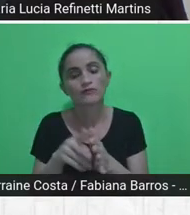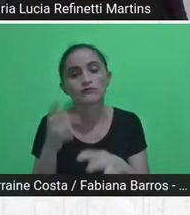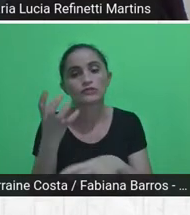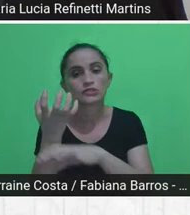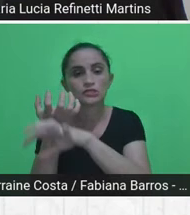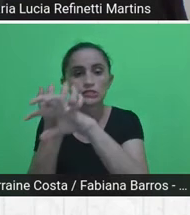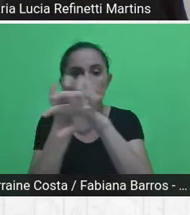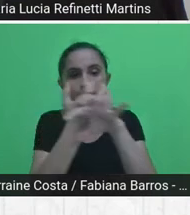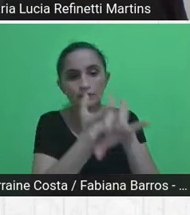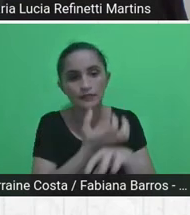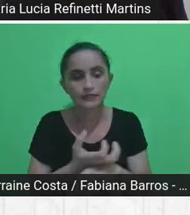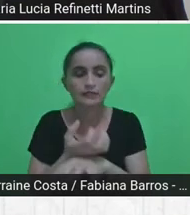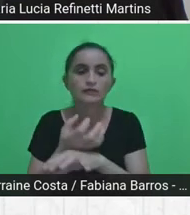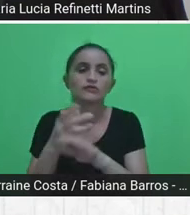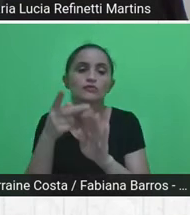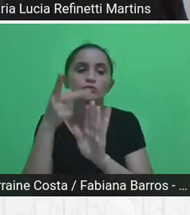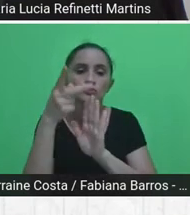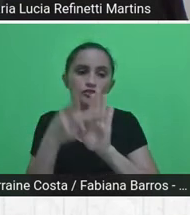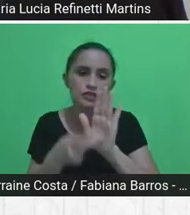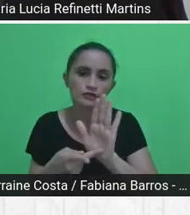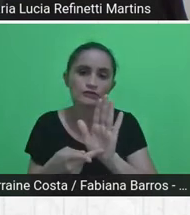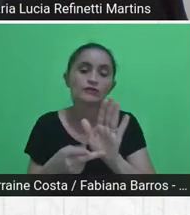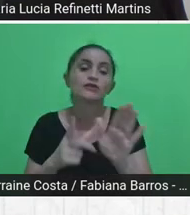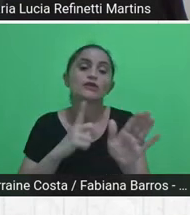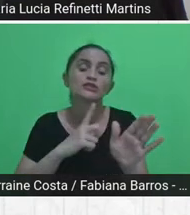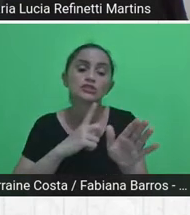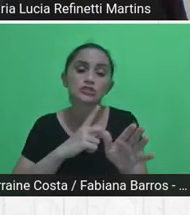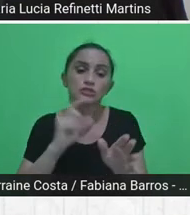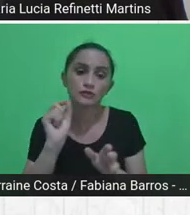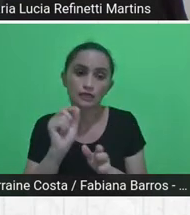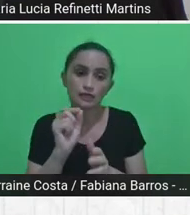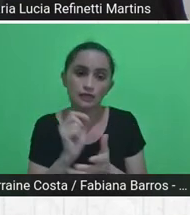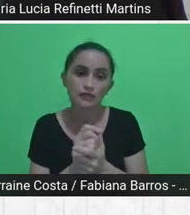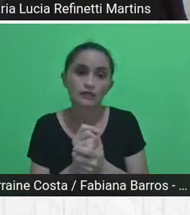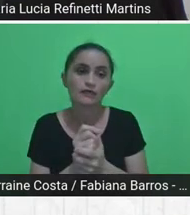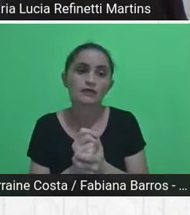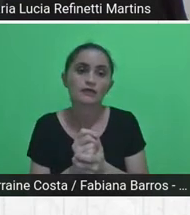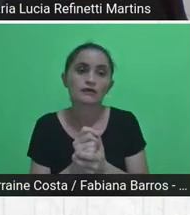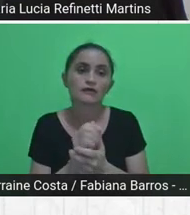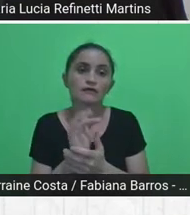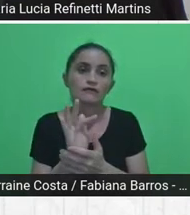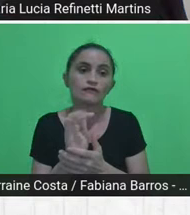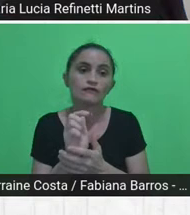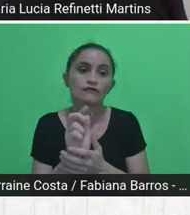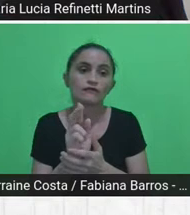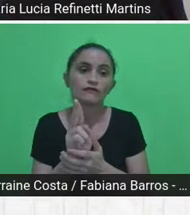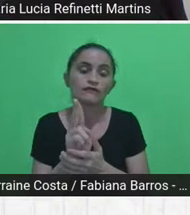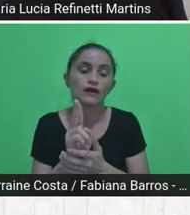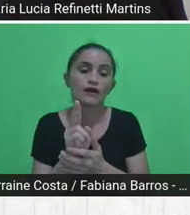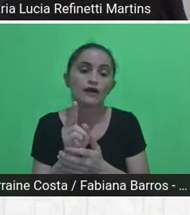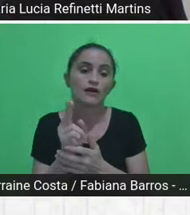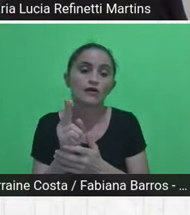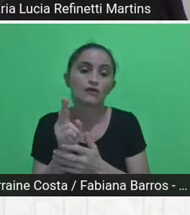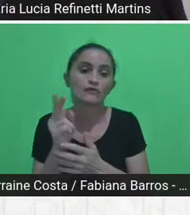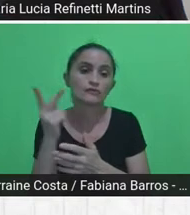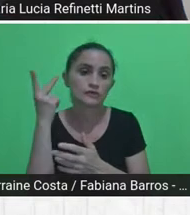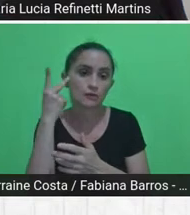programa, que continha na FAUSP aulas teóricas,